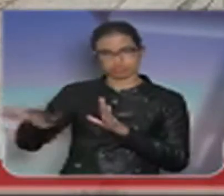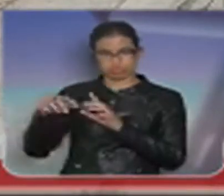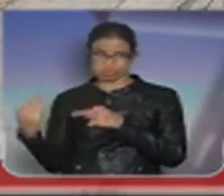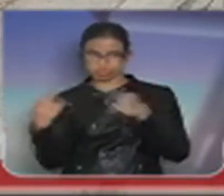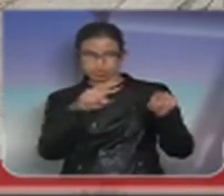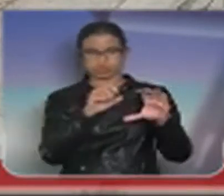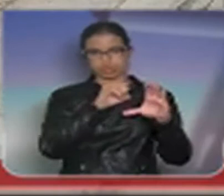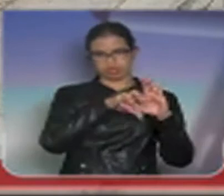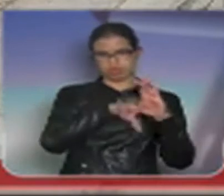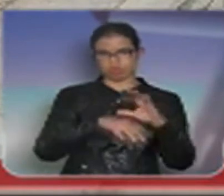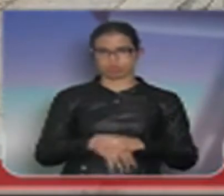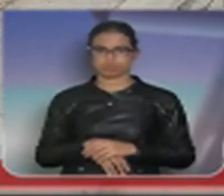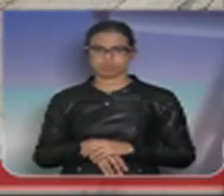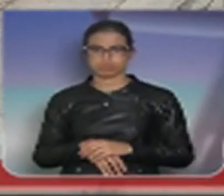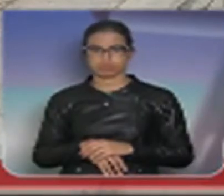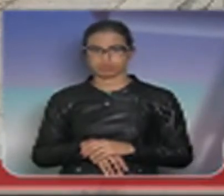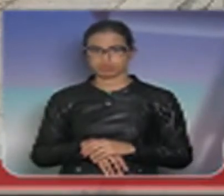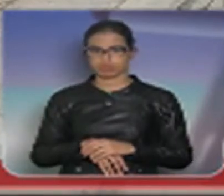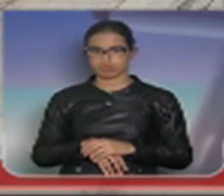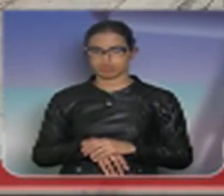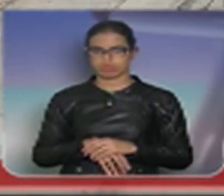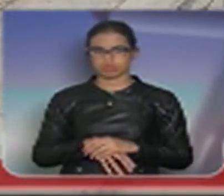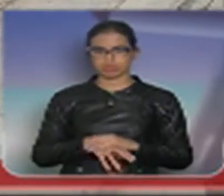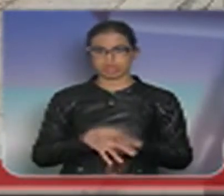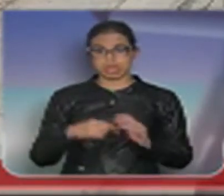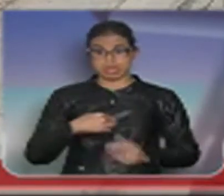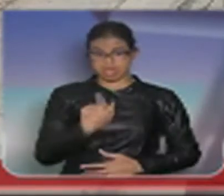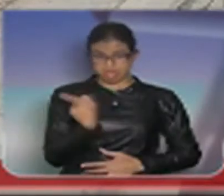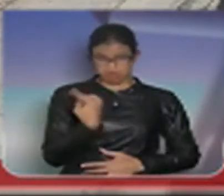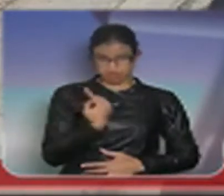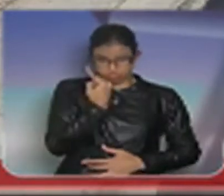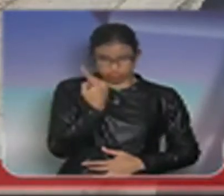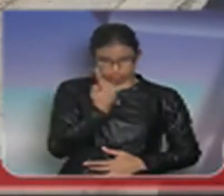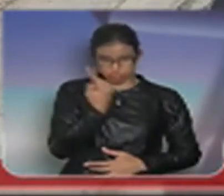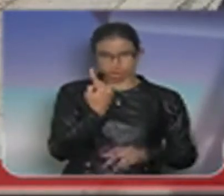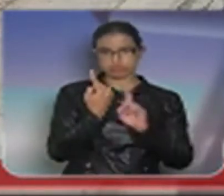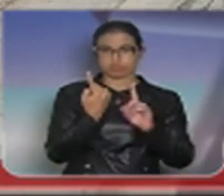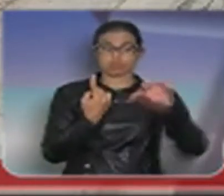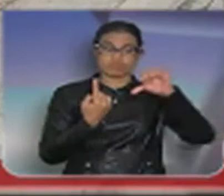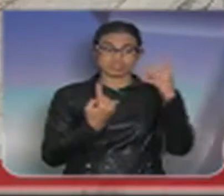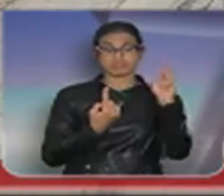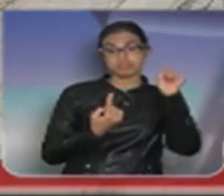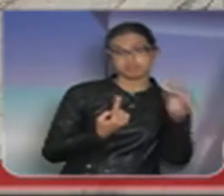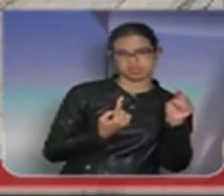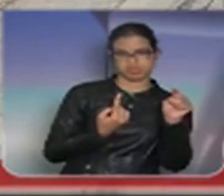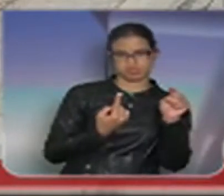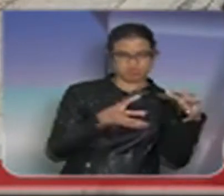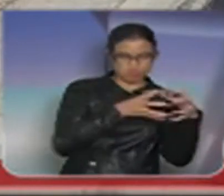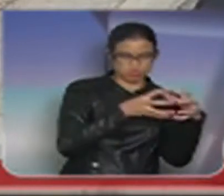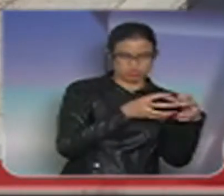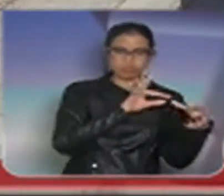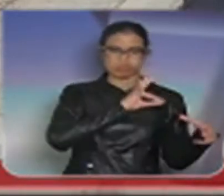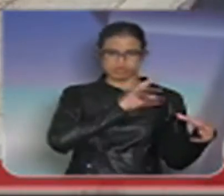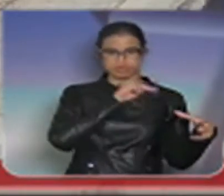contra a rede Globo. Porque eu não estou falando só em meu nome, eu estou falando em nome de 93 mil homens e mulheres da ativa